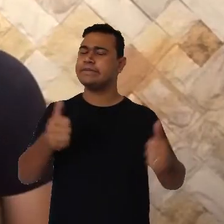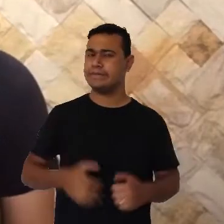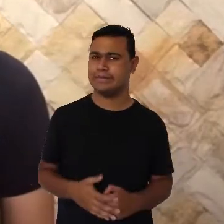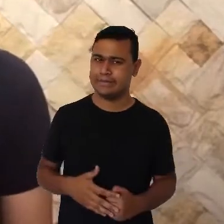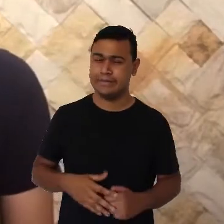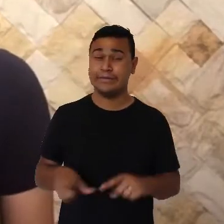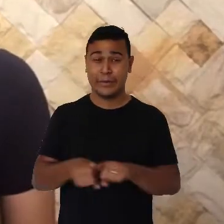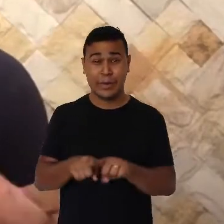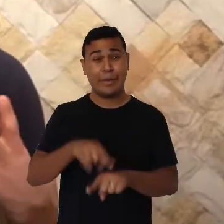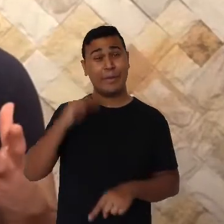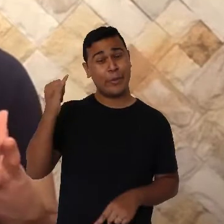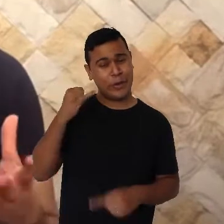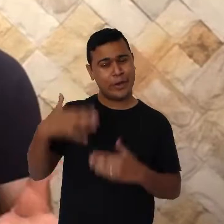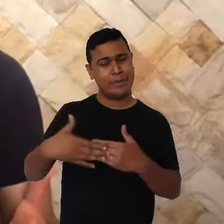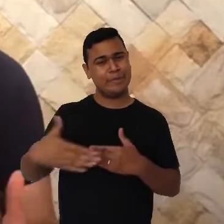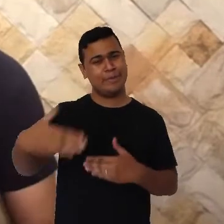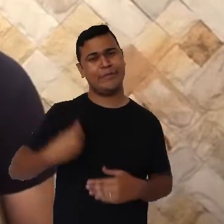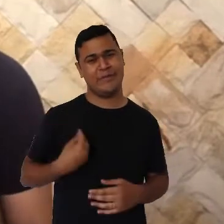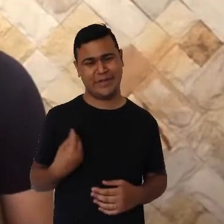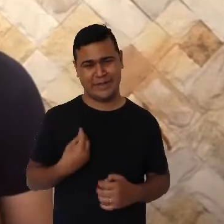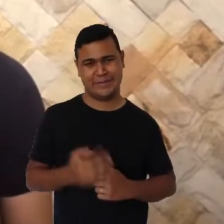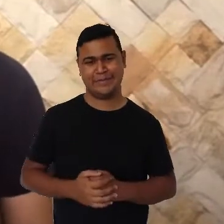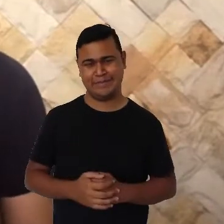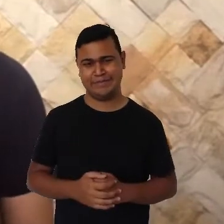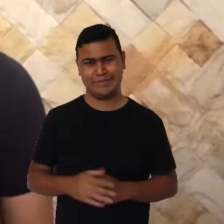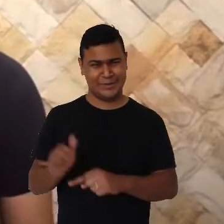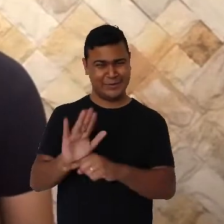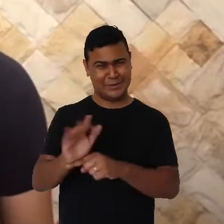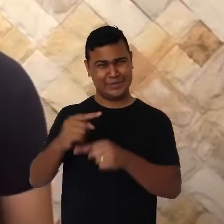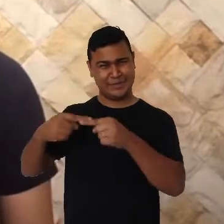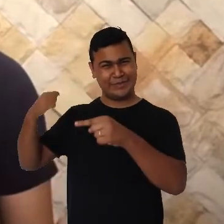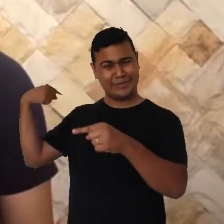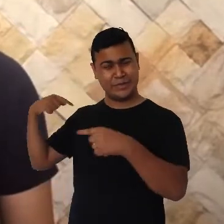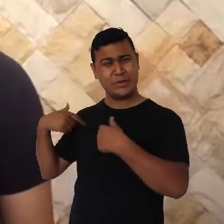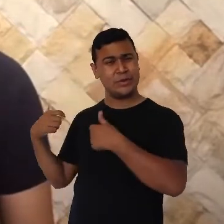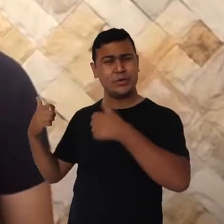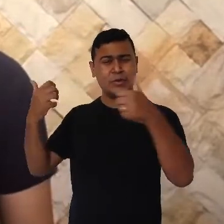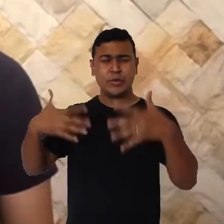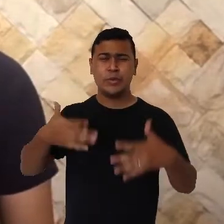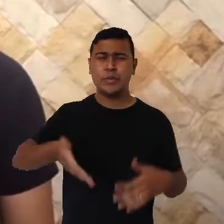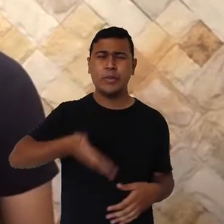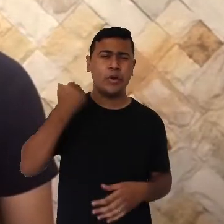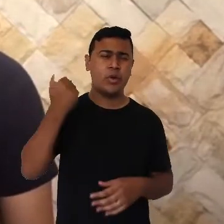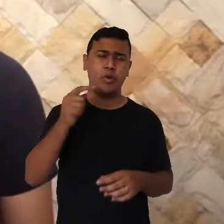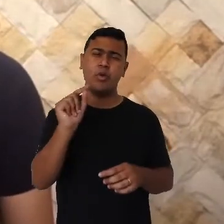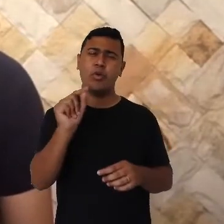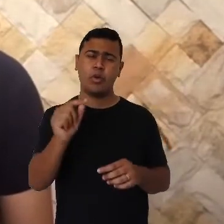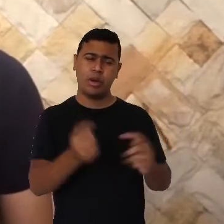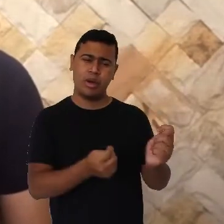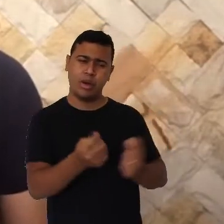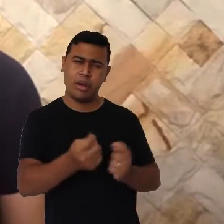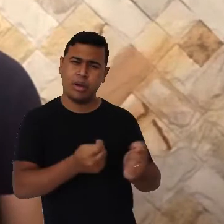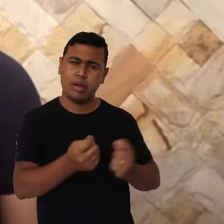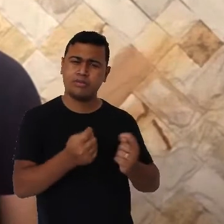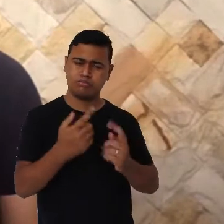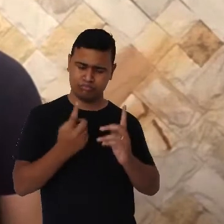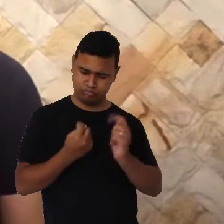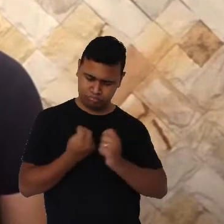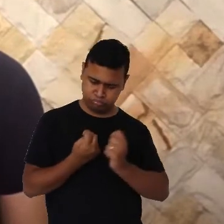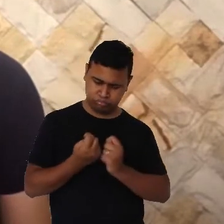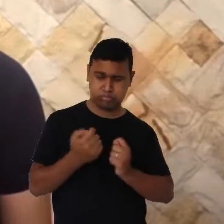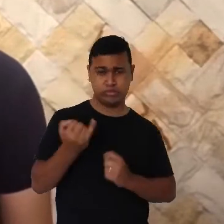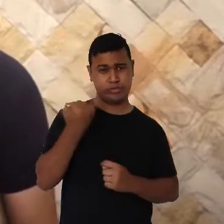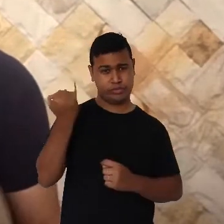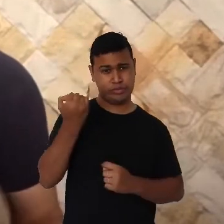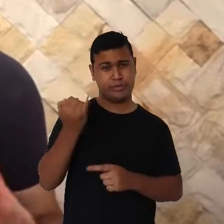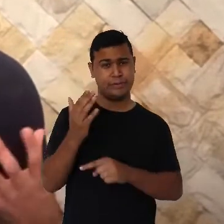ao longo da vida. No vídeo anterior, eu detalhei melhor o que é autorregulação e sua importância para a vida. Você pode acessá-lo